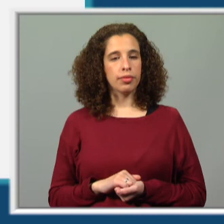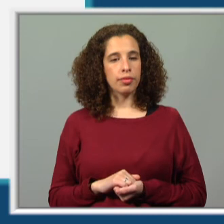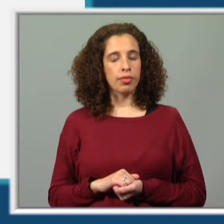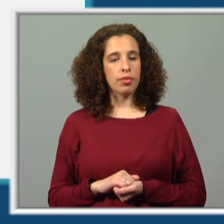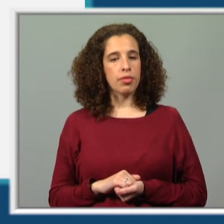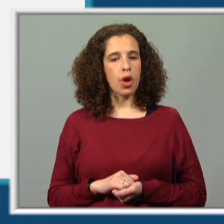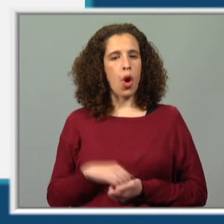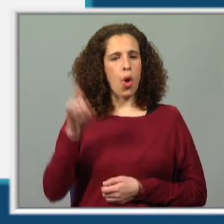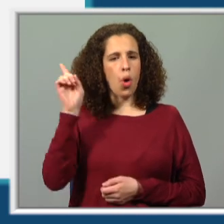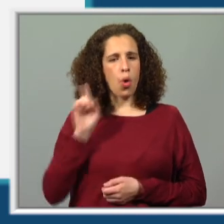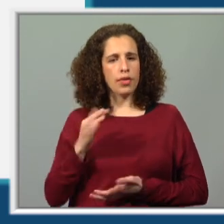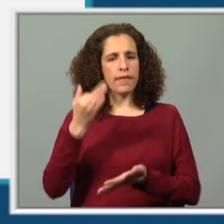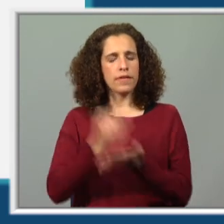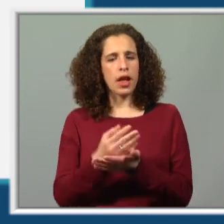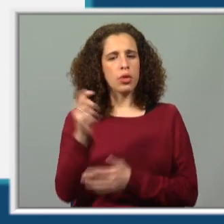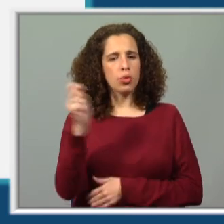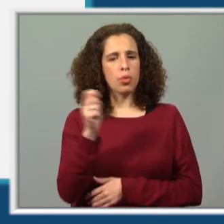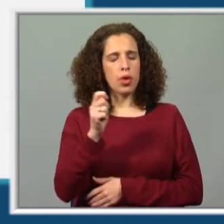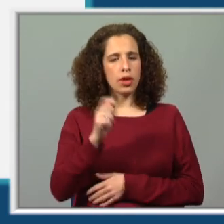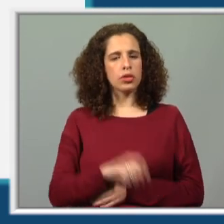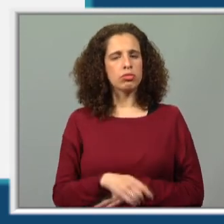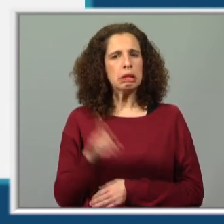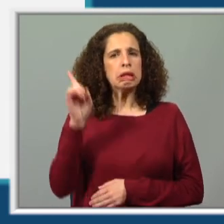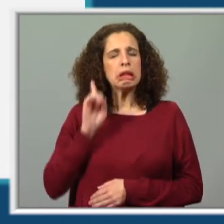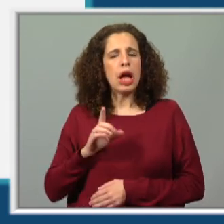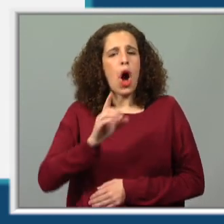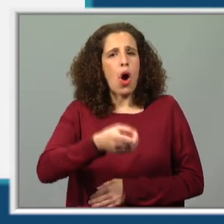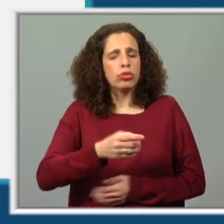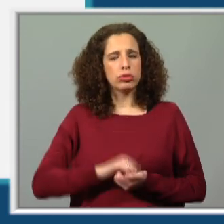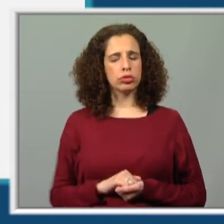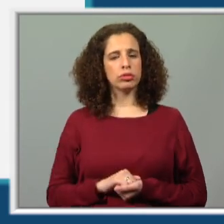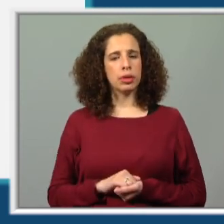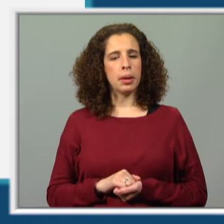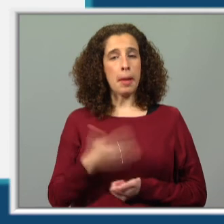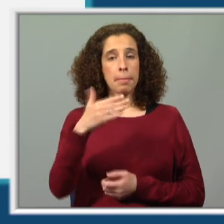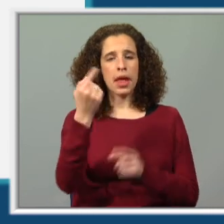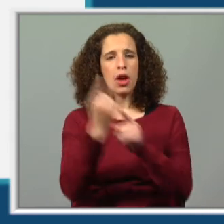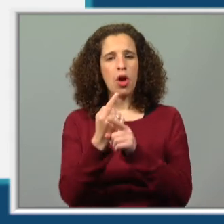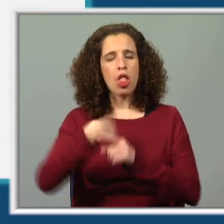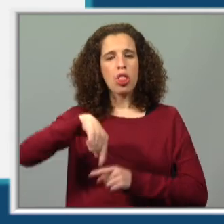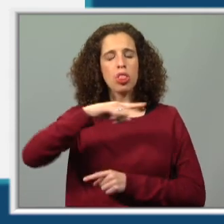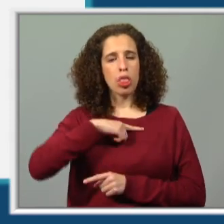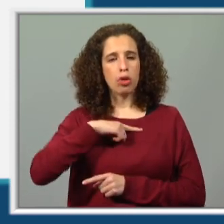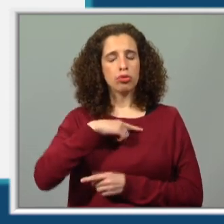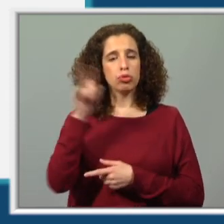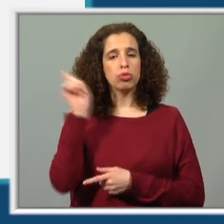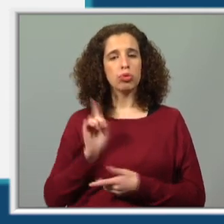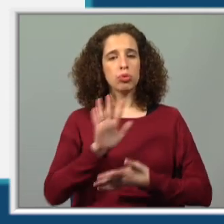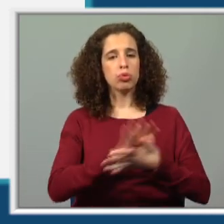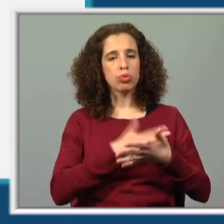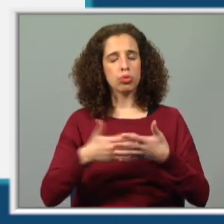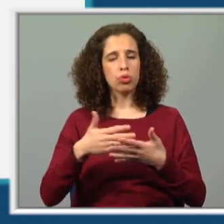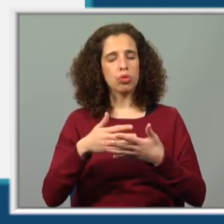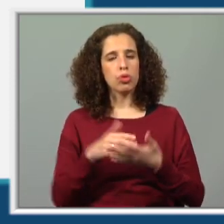Existe um dia feriado neste mês. Que dia é esse? Primeira coisa, como é que nós encontramos num calendário